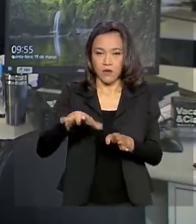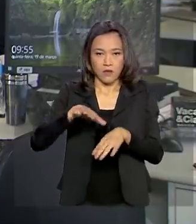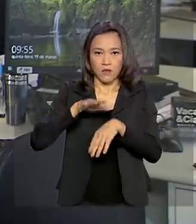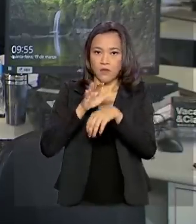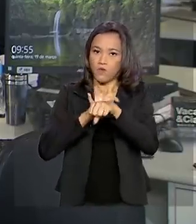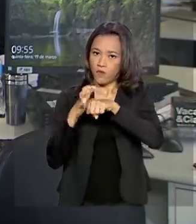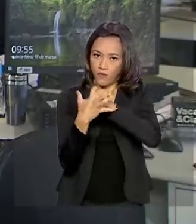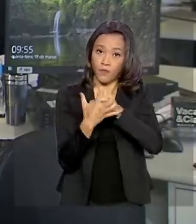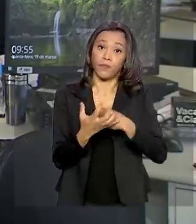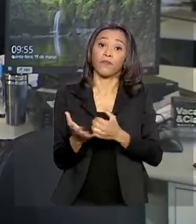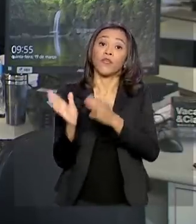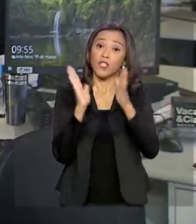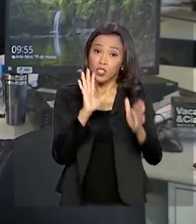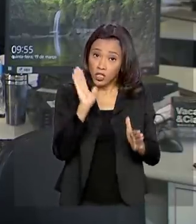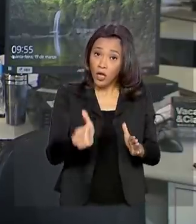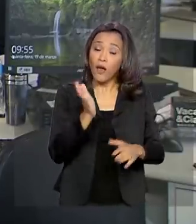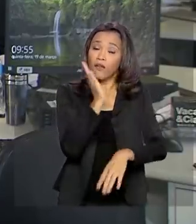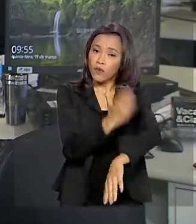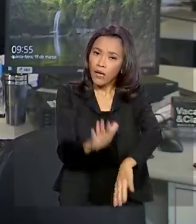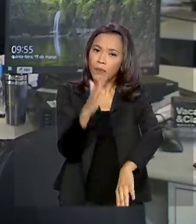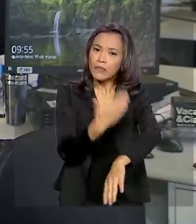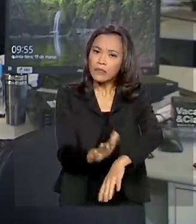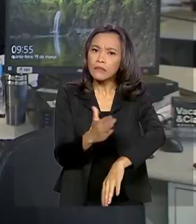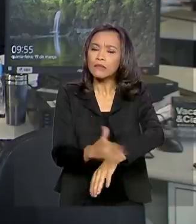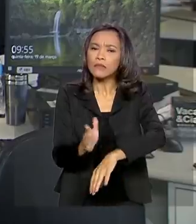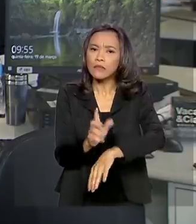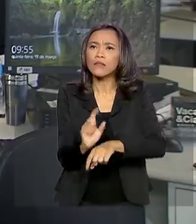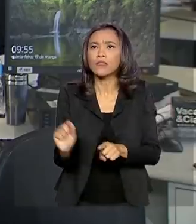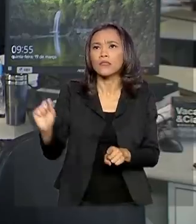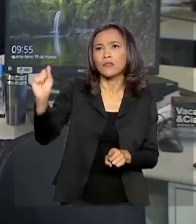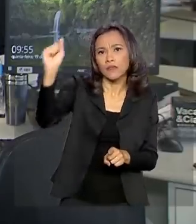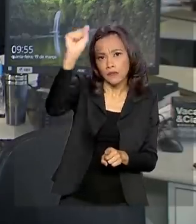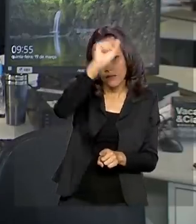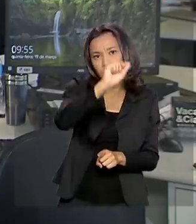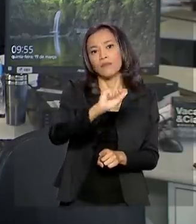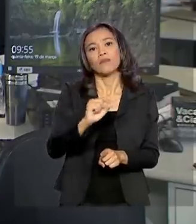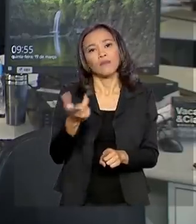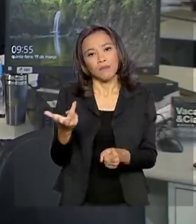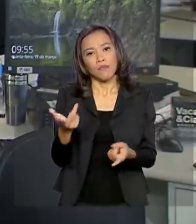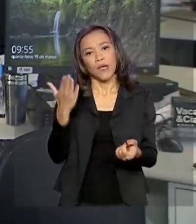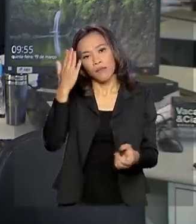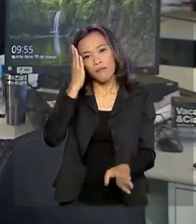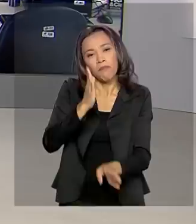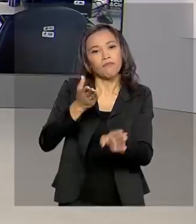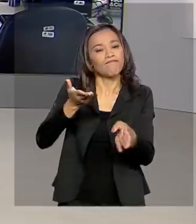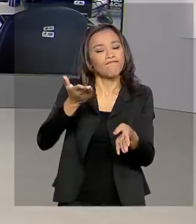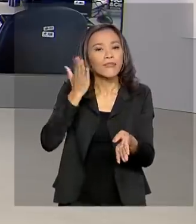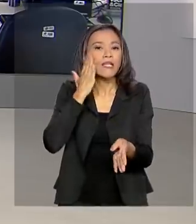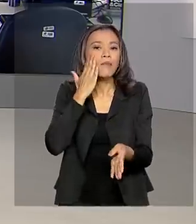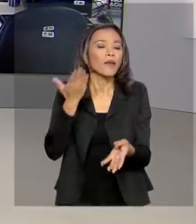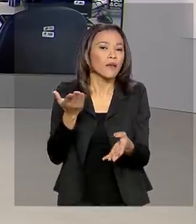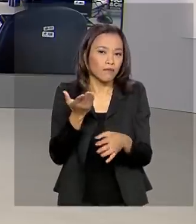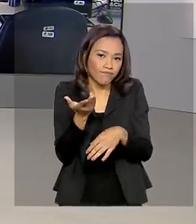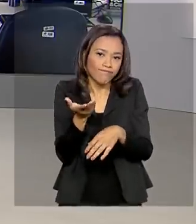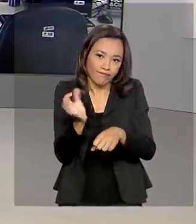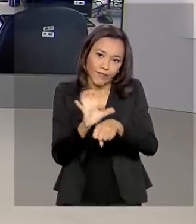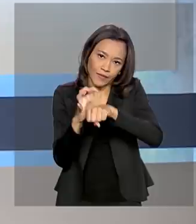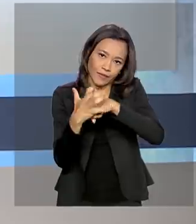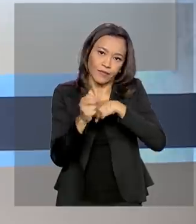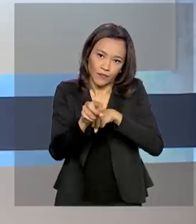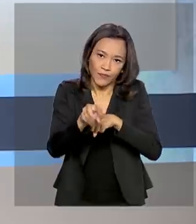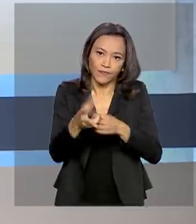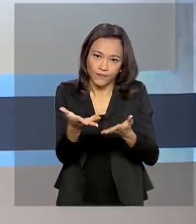pública foram capacitados para descentralizar o diagnóstico da Covid-19. Renata. Obrigada pelas informações,